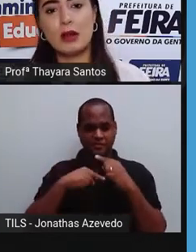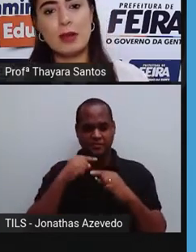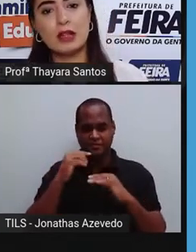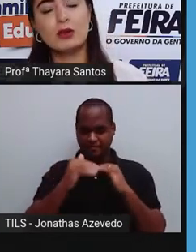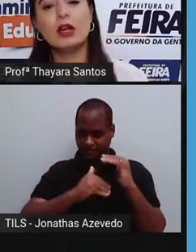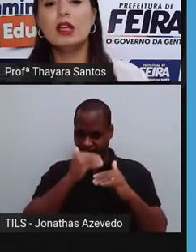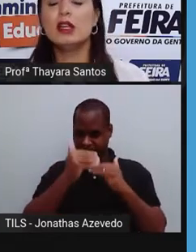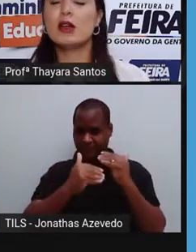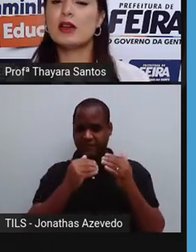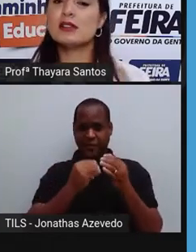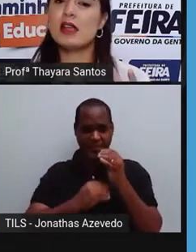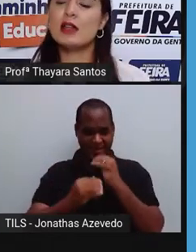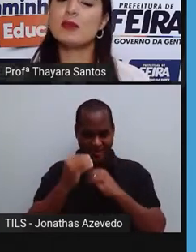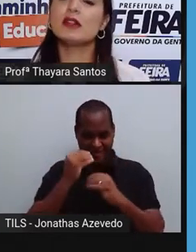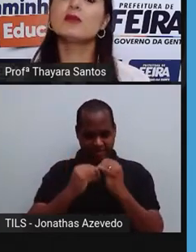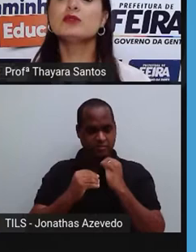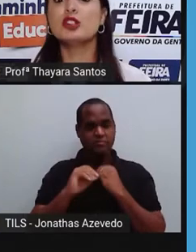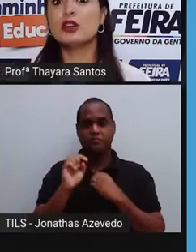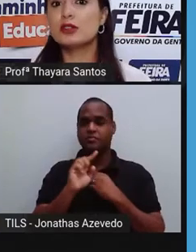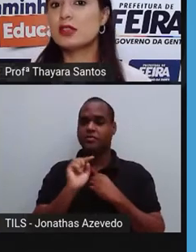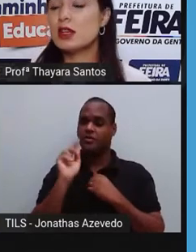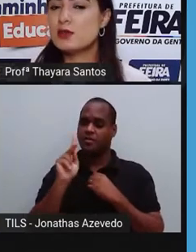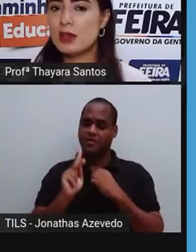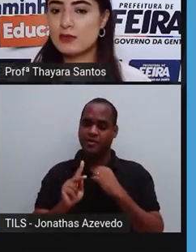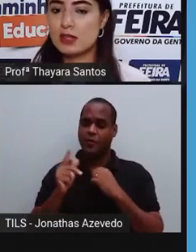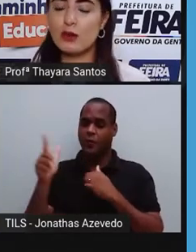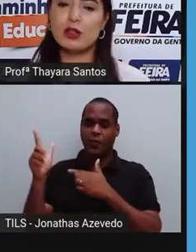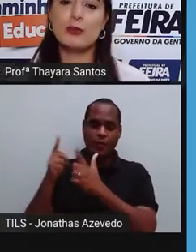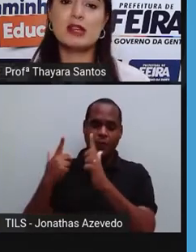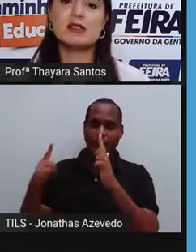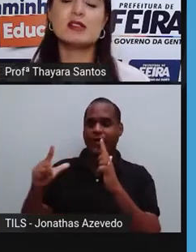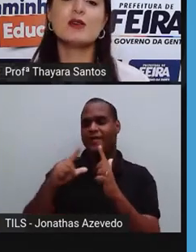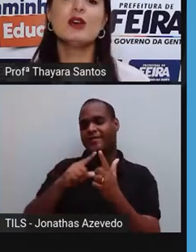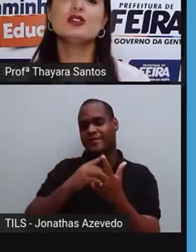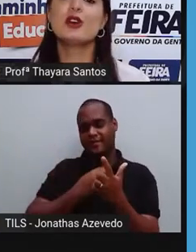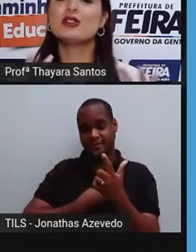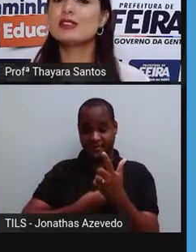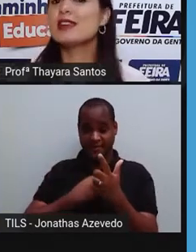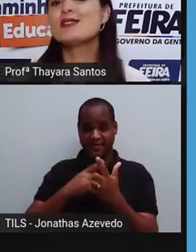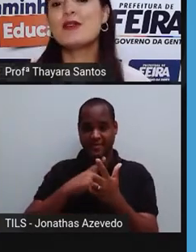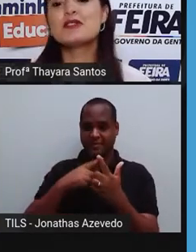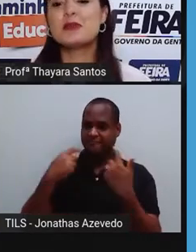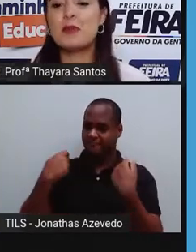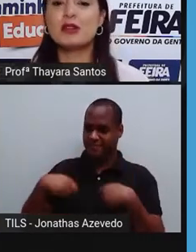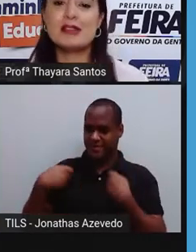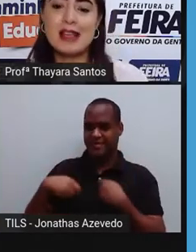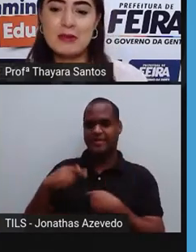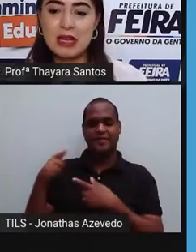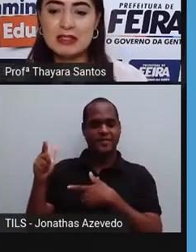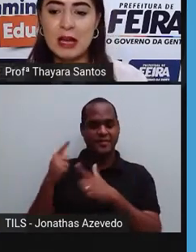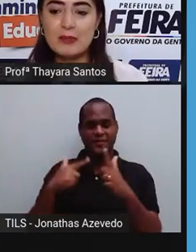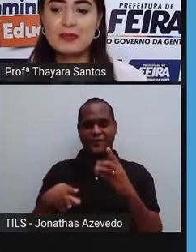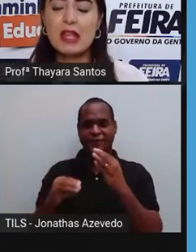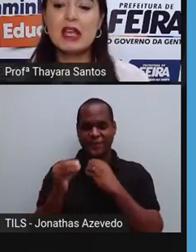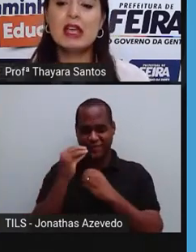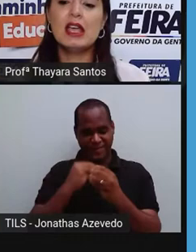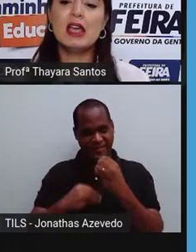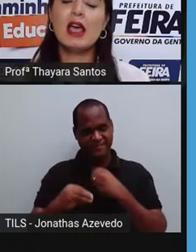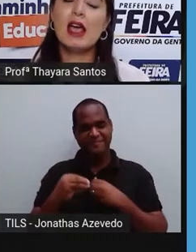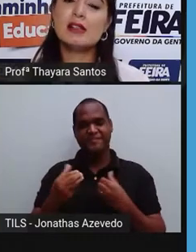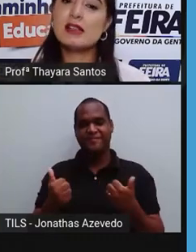seu próprio alimento, então elas se alimentam de outros seres vivos, né? Então precisam de outros seres vivos para poder se alimentar.